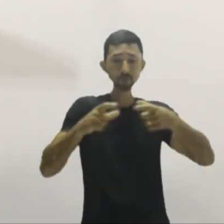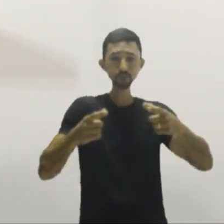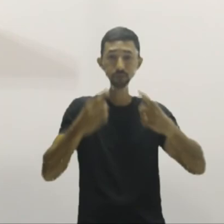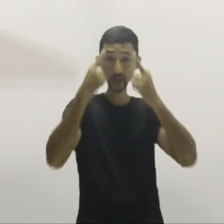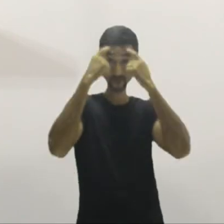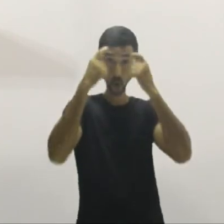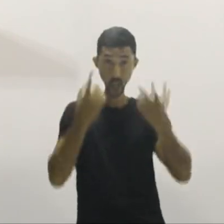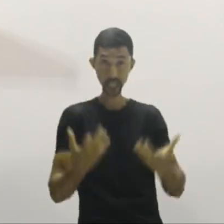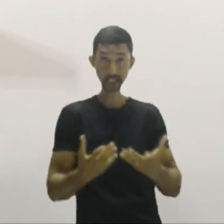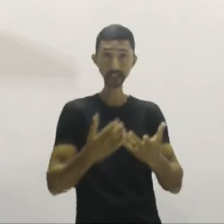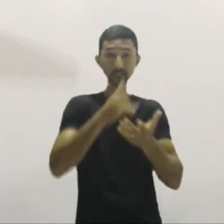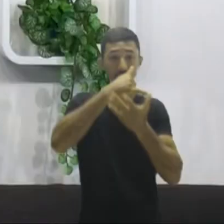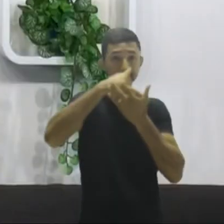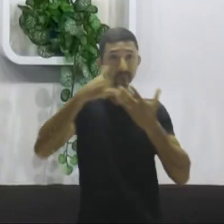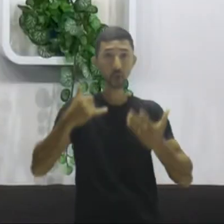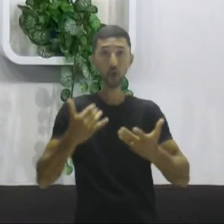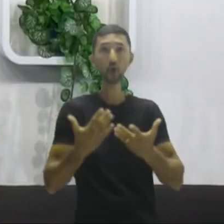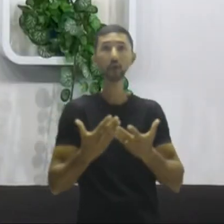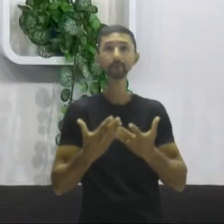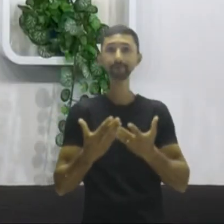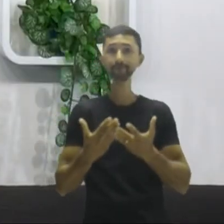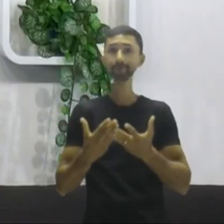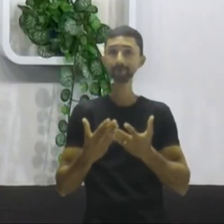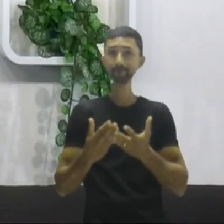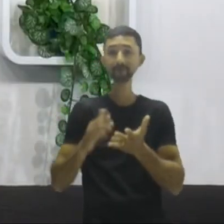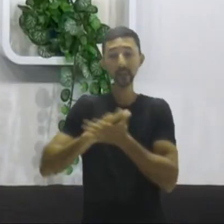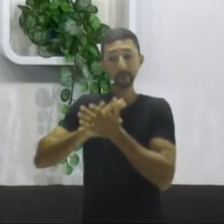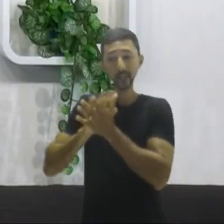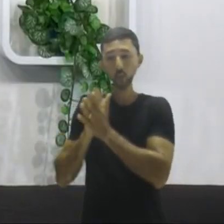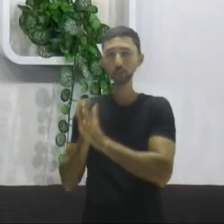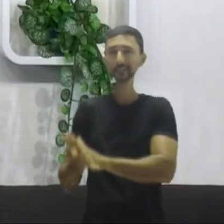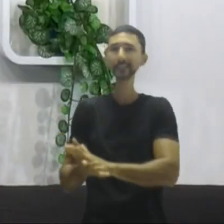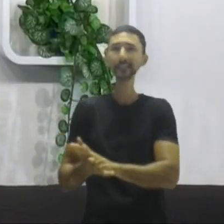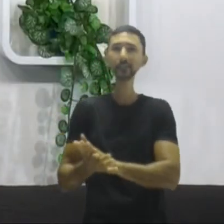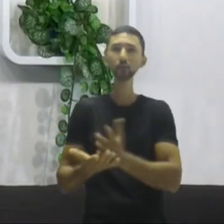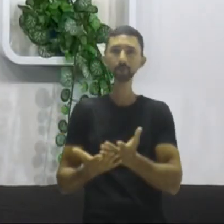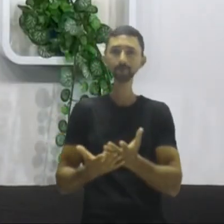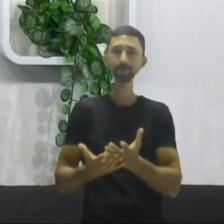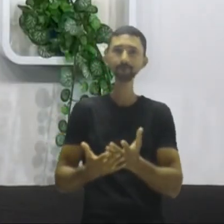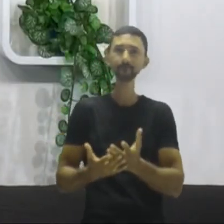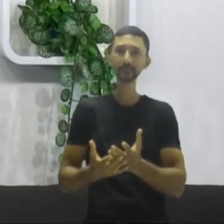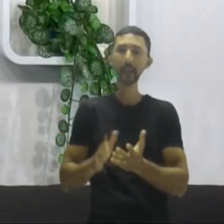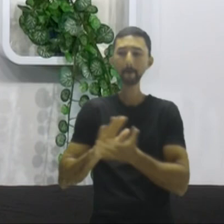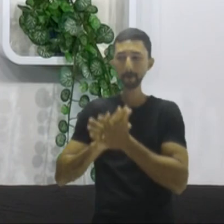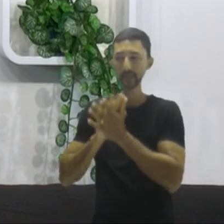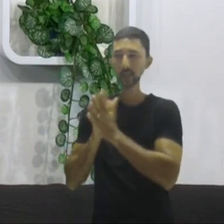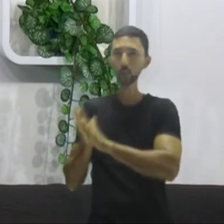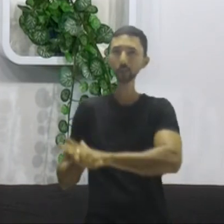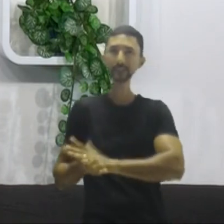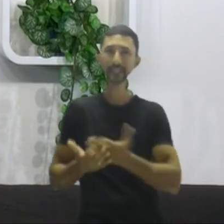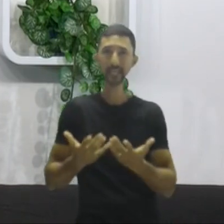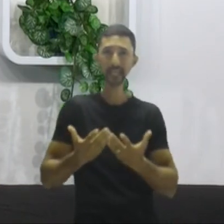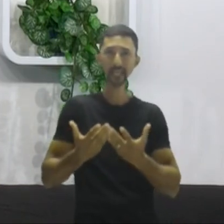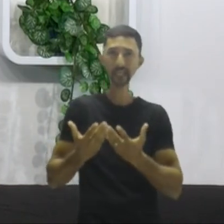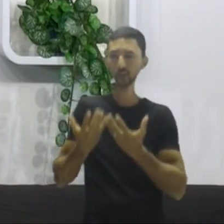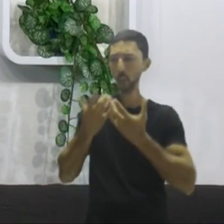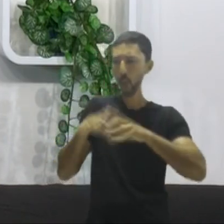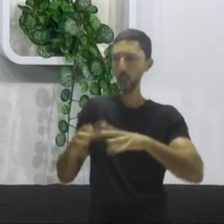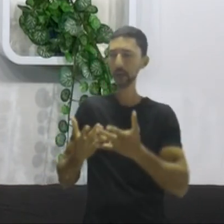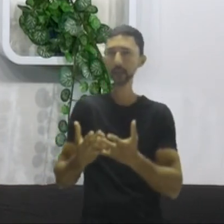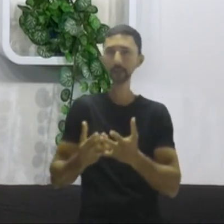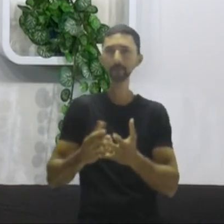Repetindo, esses são discursos preconceituosos e xenofóbicos. De aversão, o é